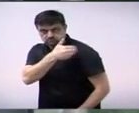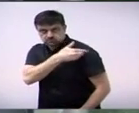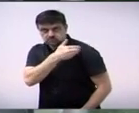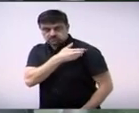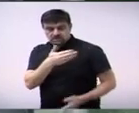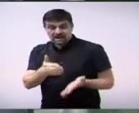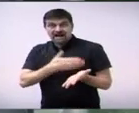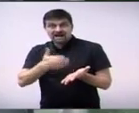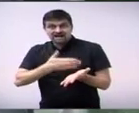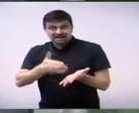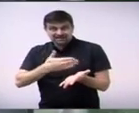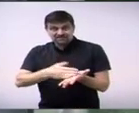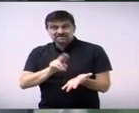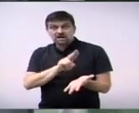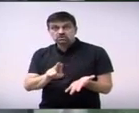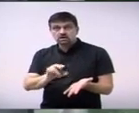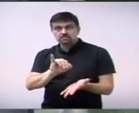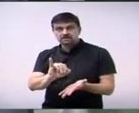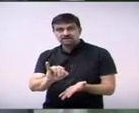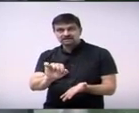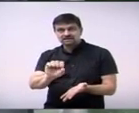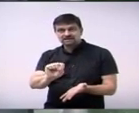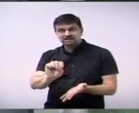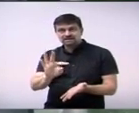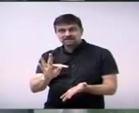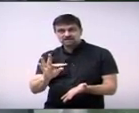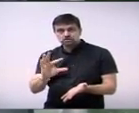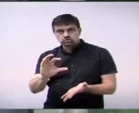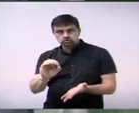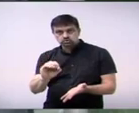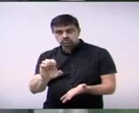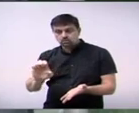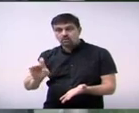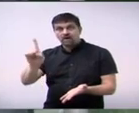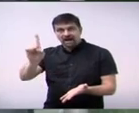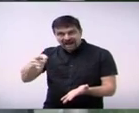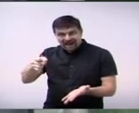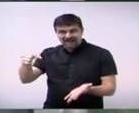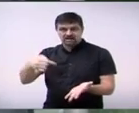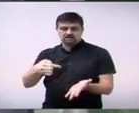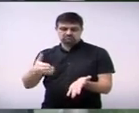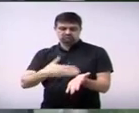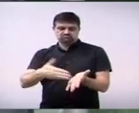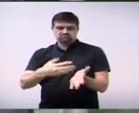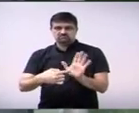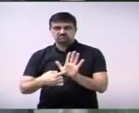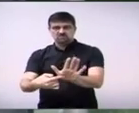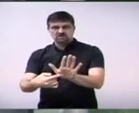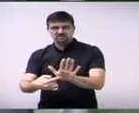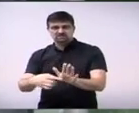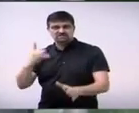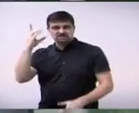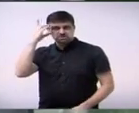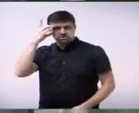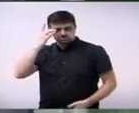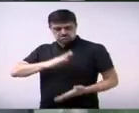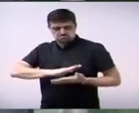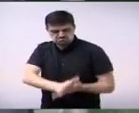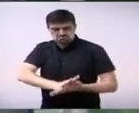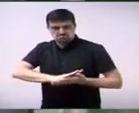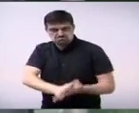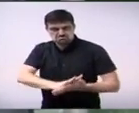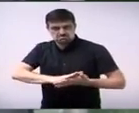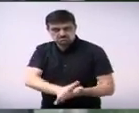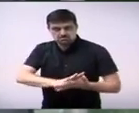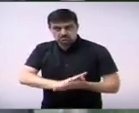revista isto é então eu acho importante tenho certeza da importância da